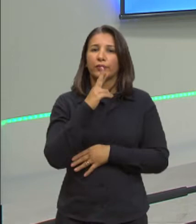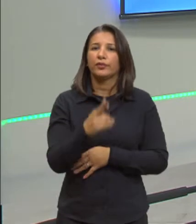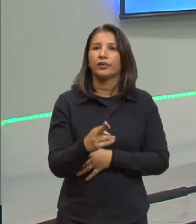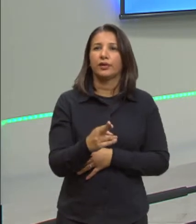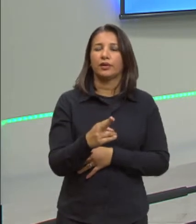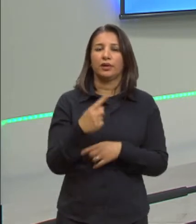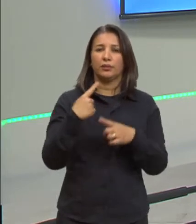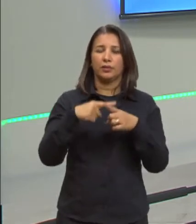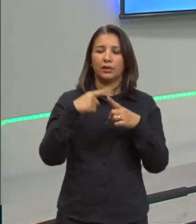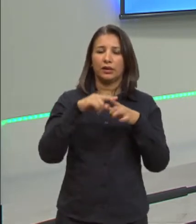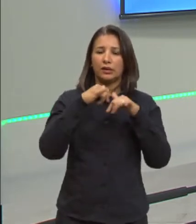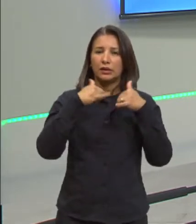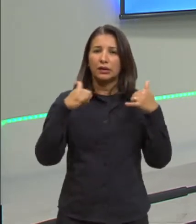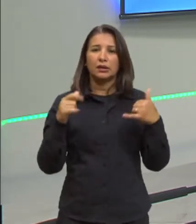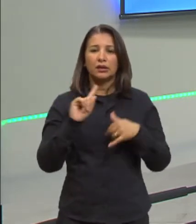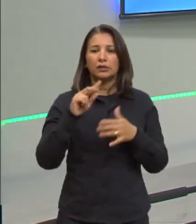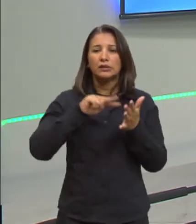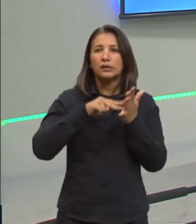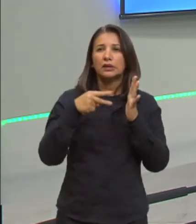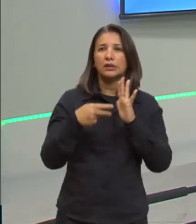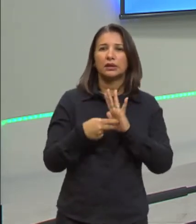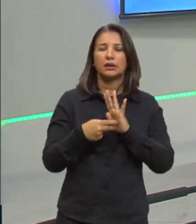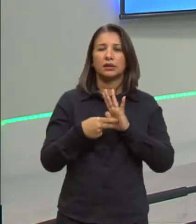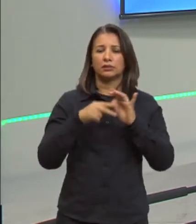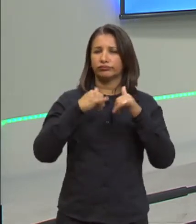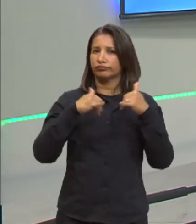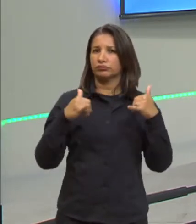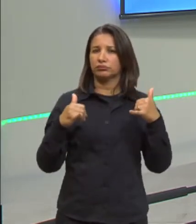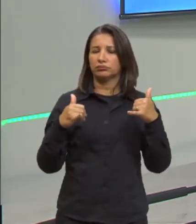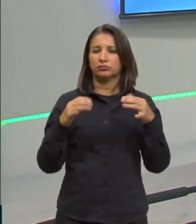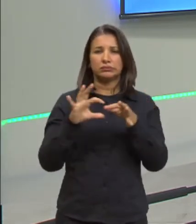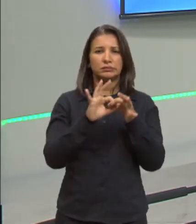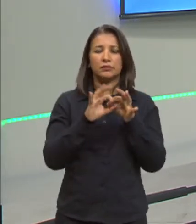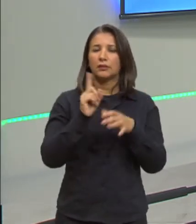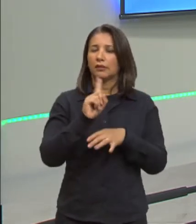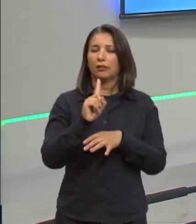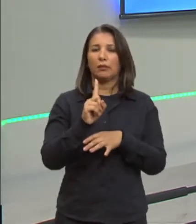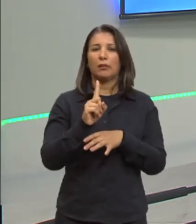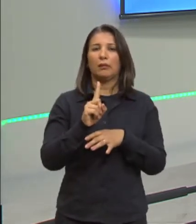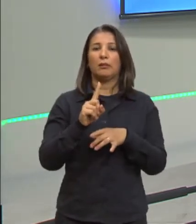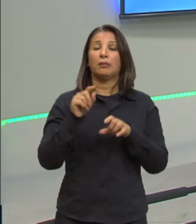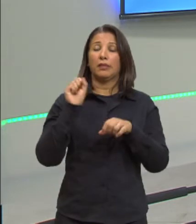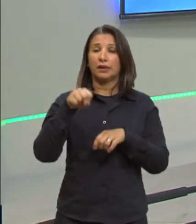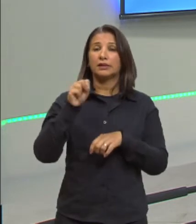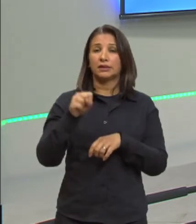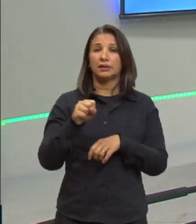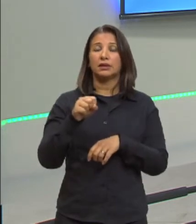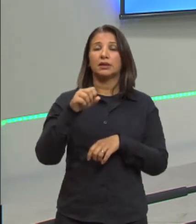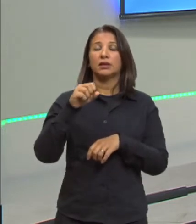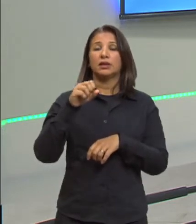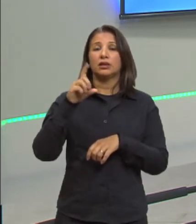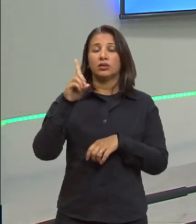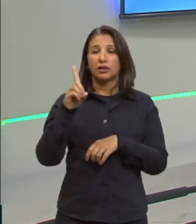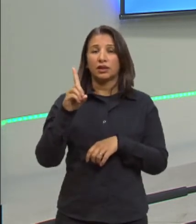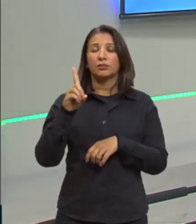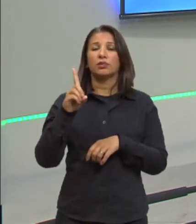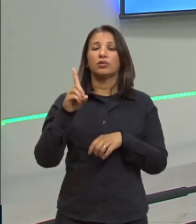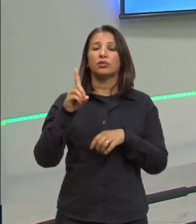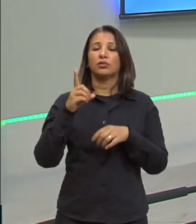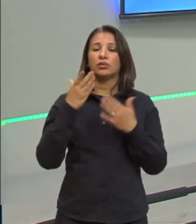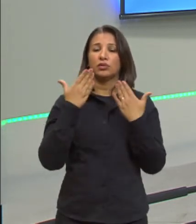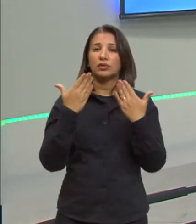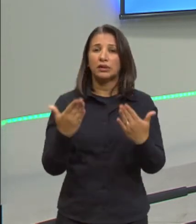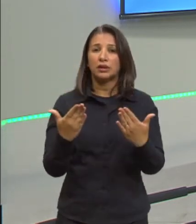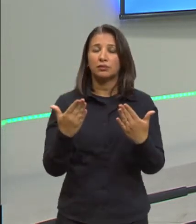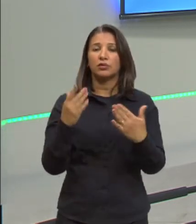eletricidade, não significa que uma questão de eletricidade. Na verdade, é uma questão de termodinâmica. É uma questão onde diz que o coeficiente